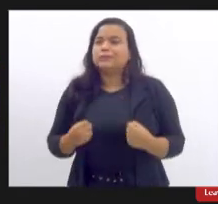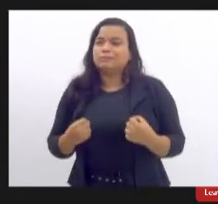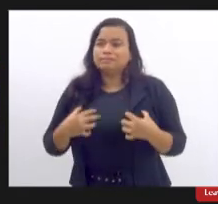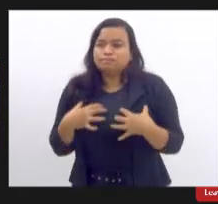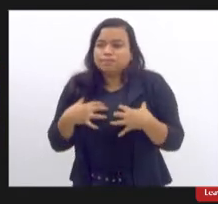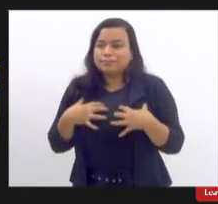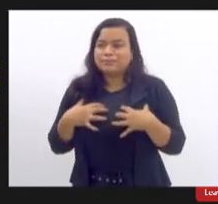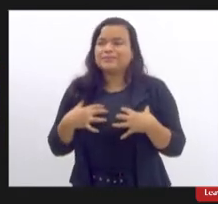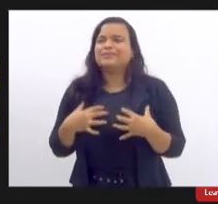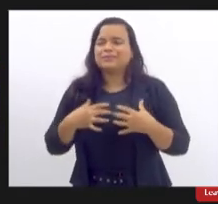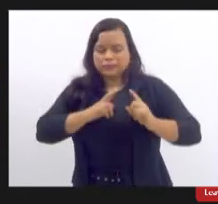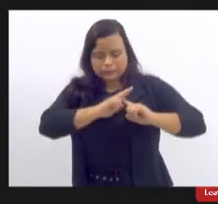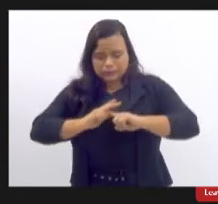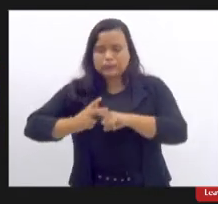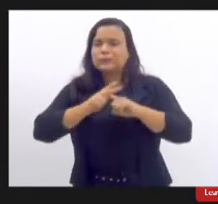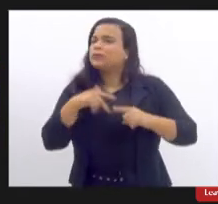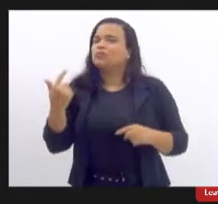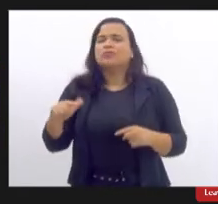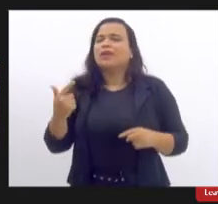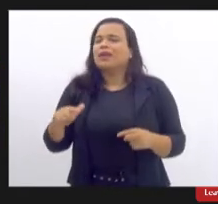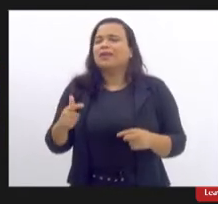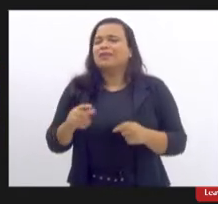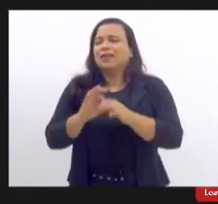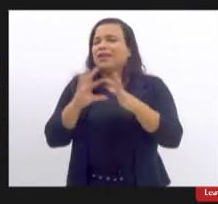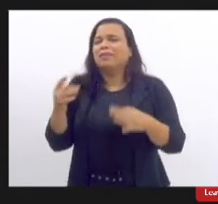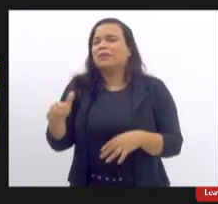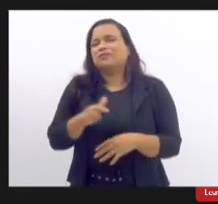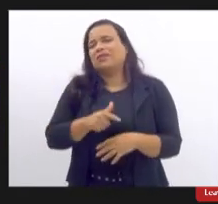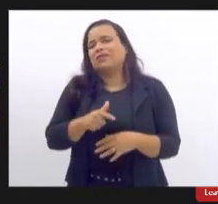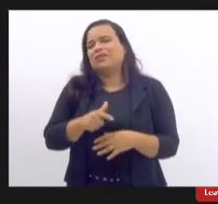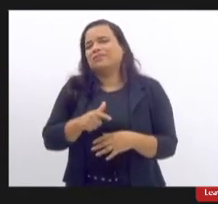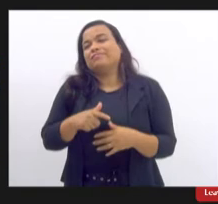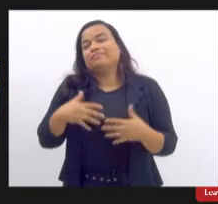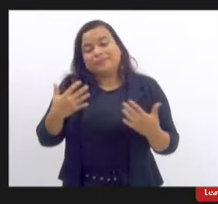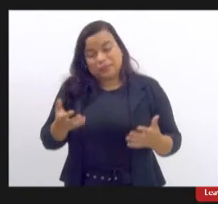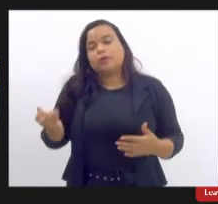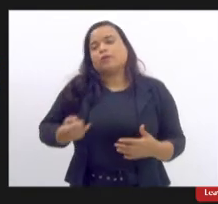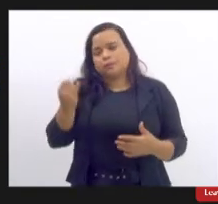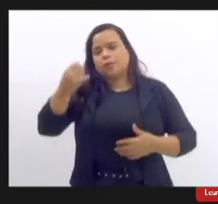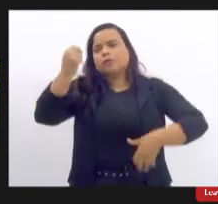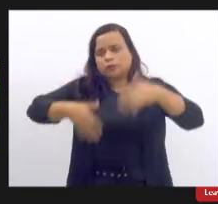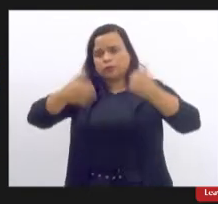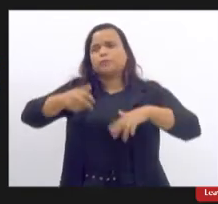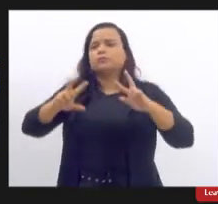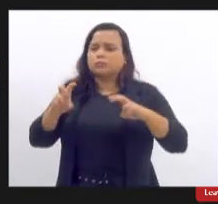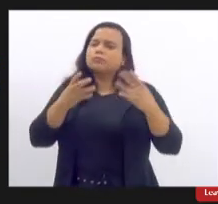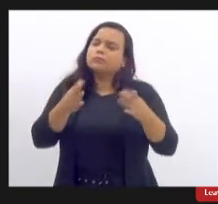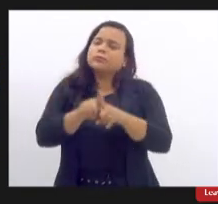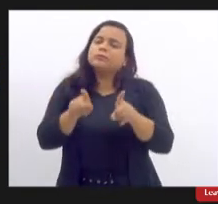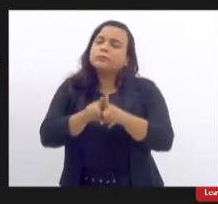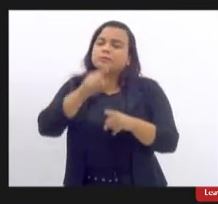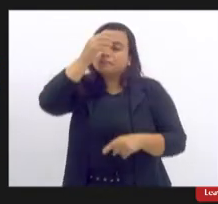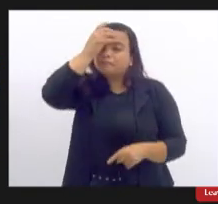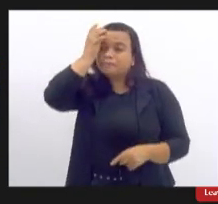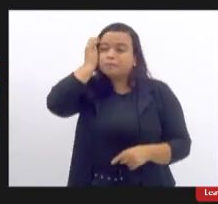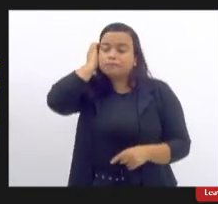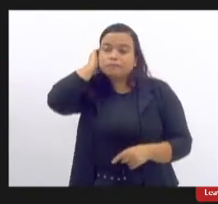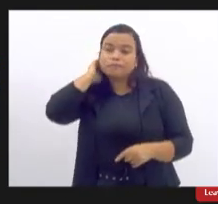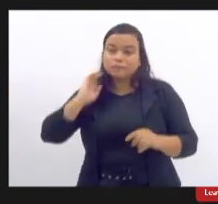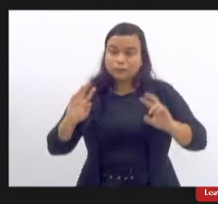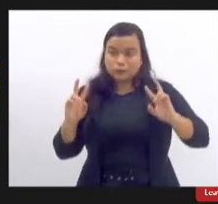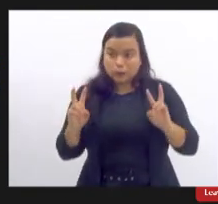né então é muito importante a gente abordar esse tipo de assunto também com relação aos